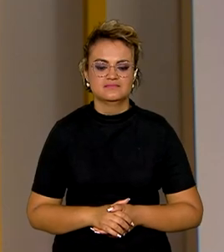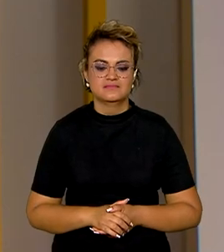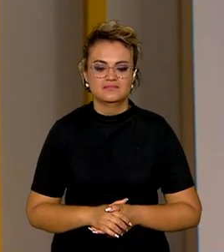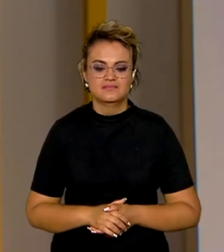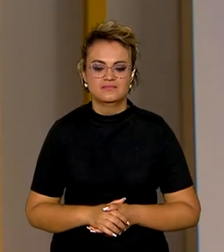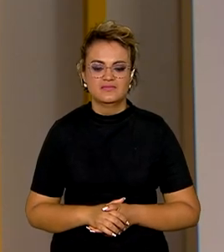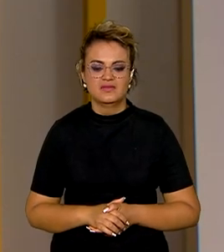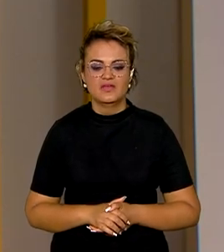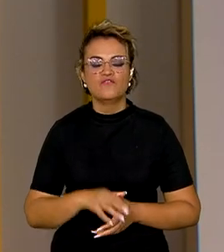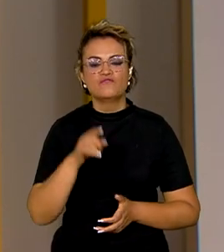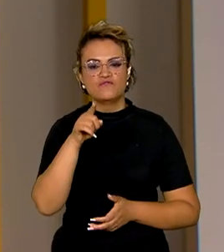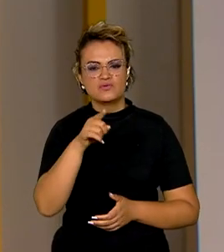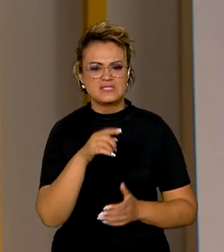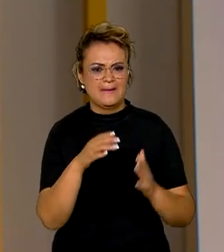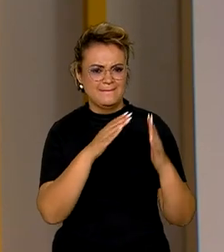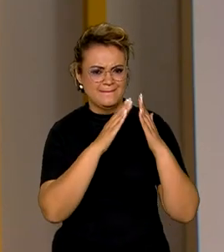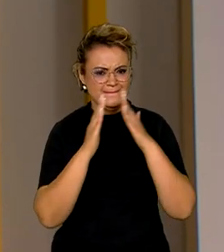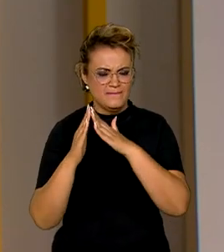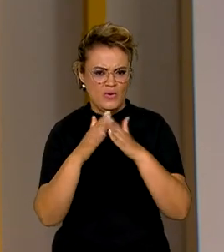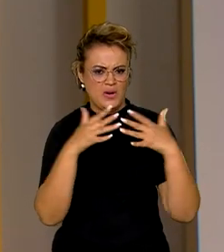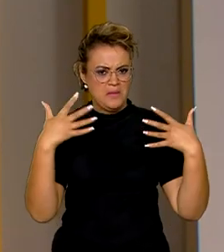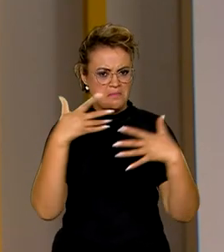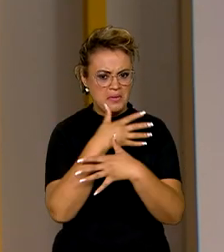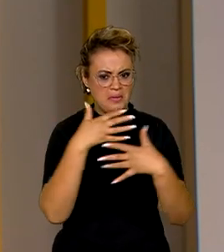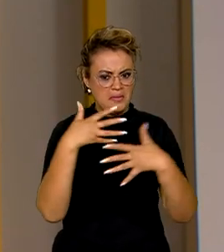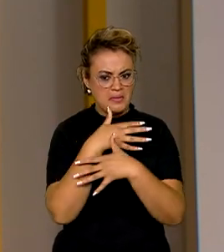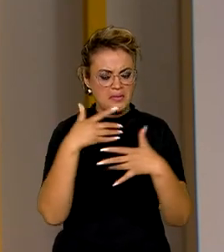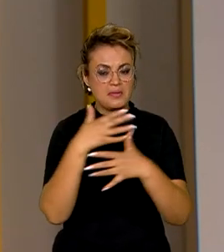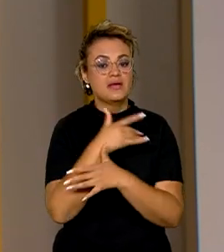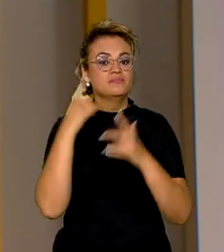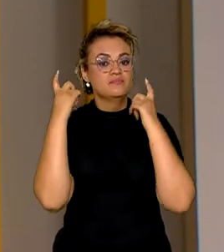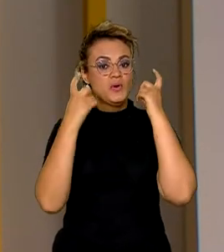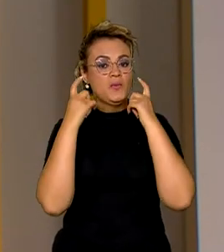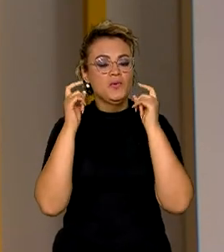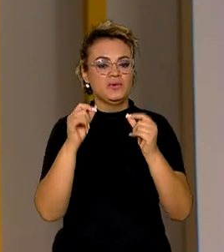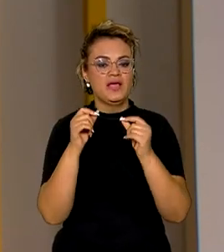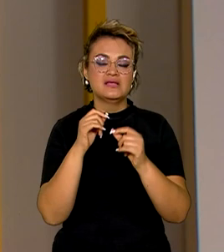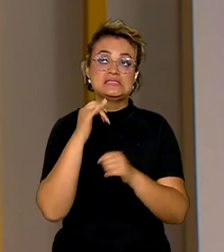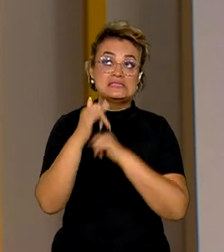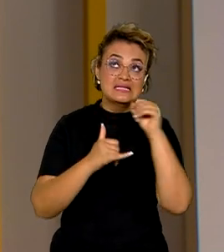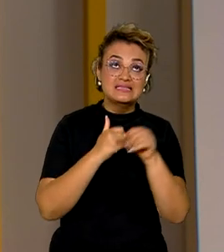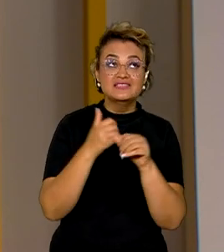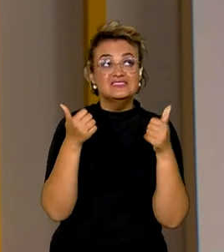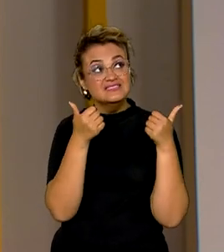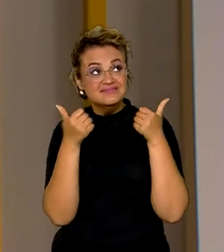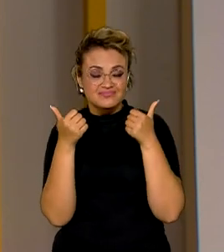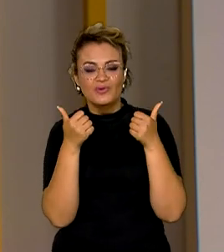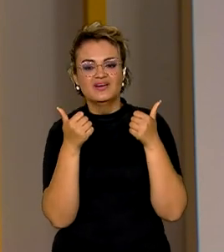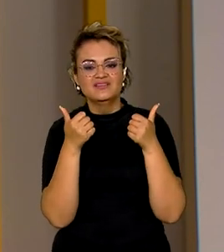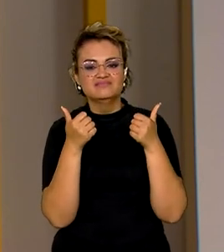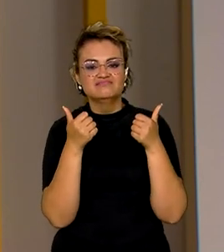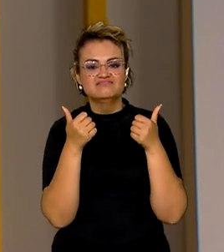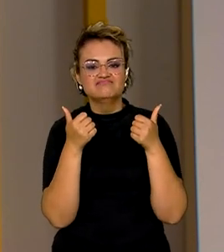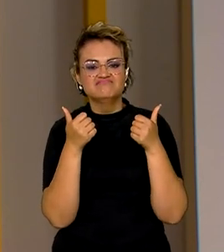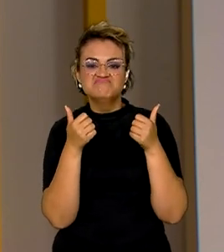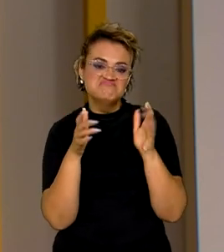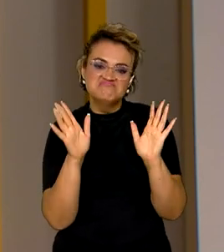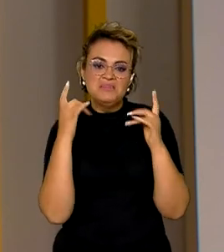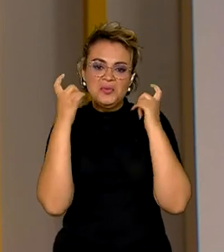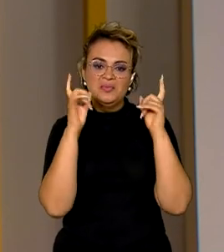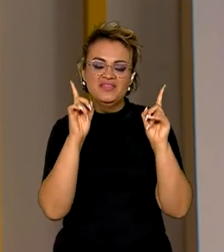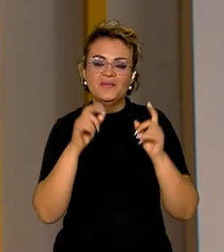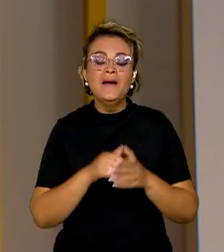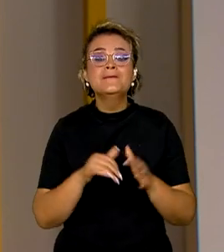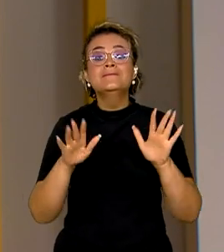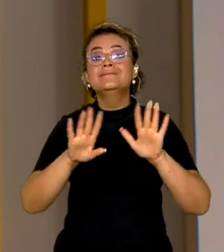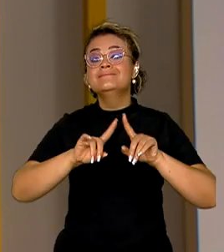Para quem vive nas grandes cidades e capitais, a preocupação por um bom sinal de internet já deixou de existir. Mas e